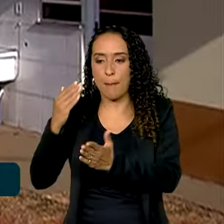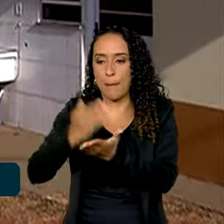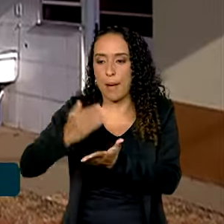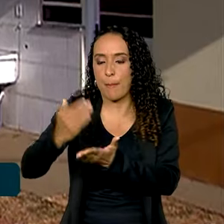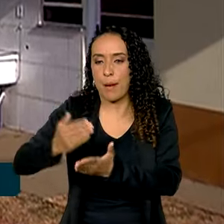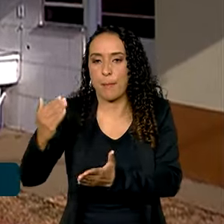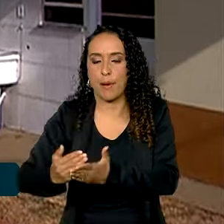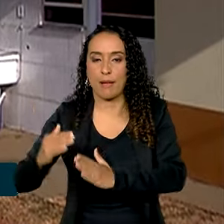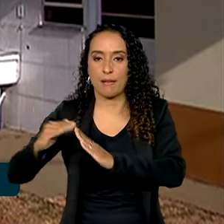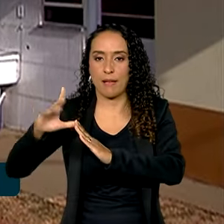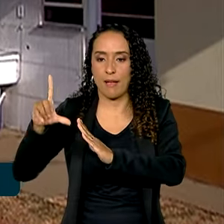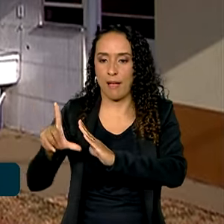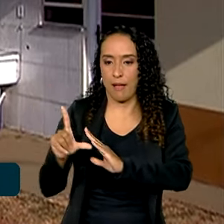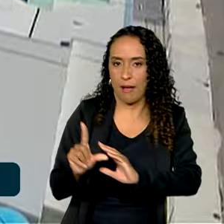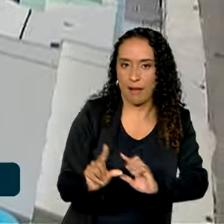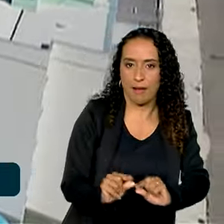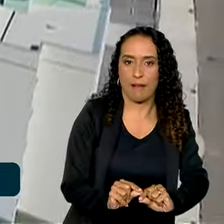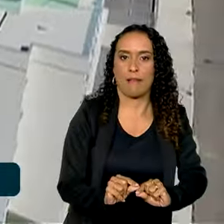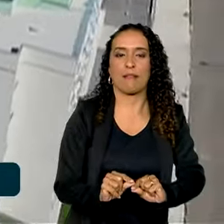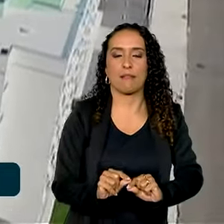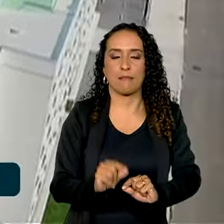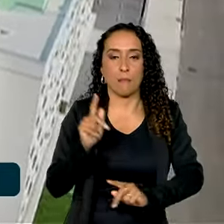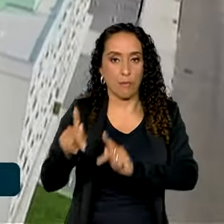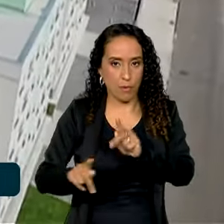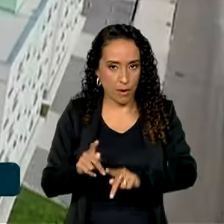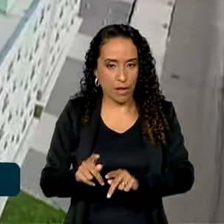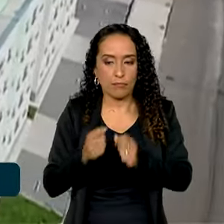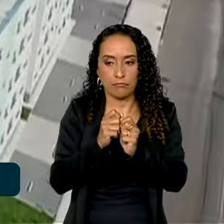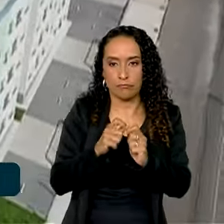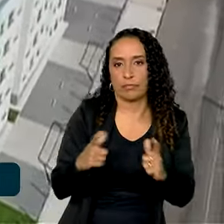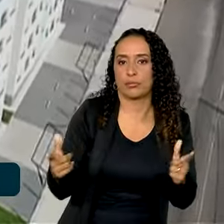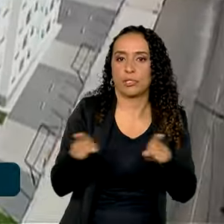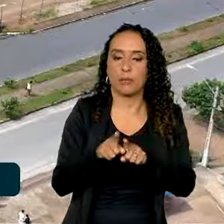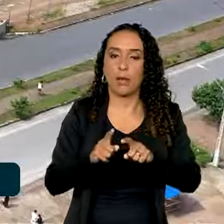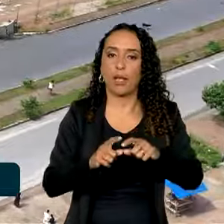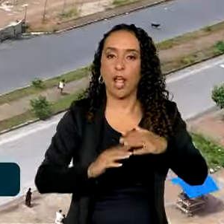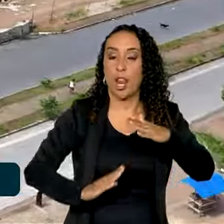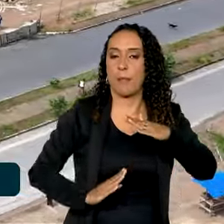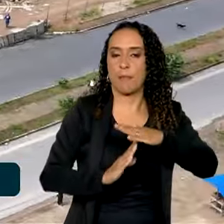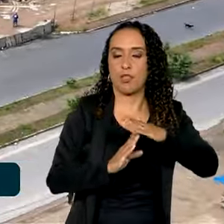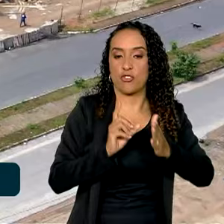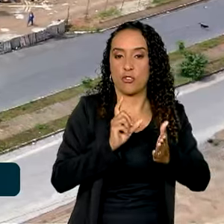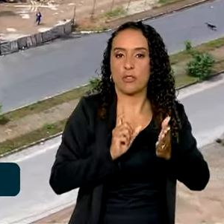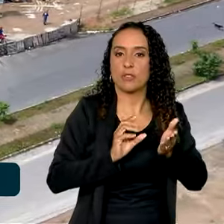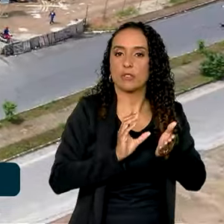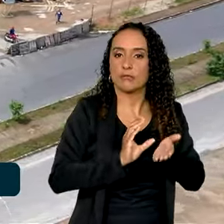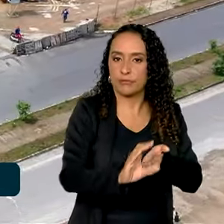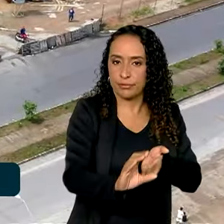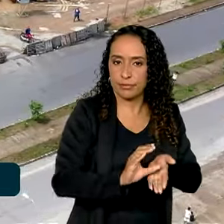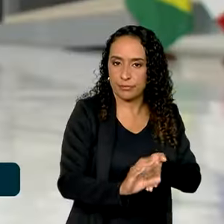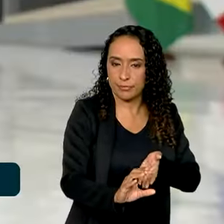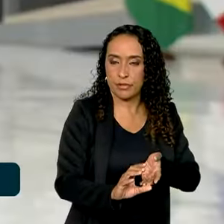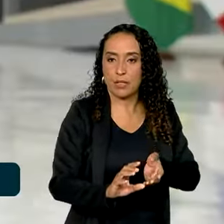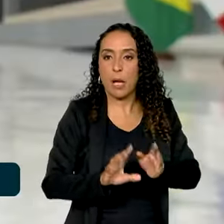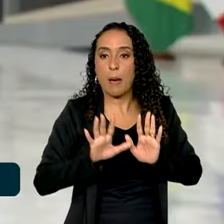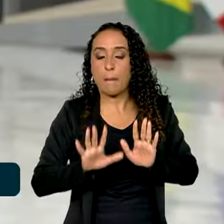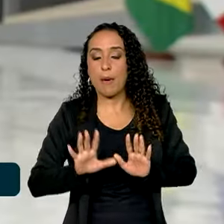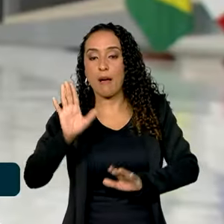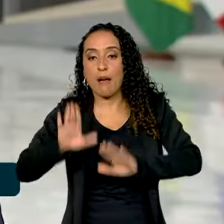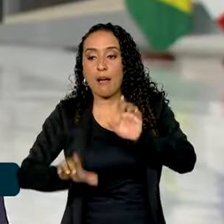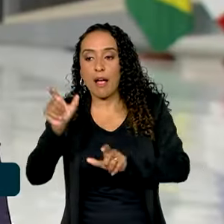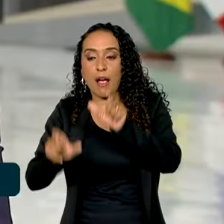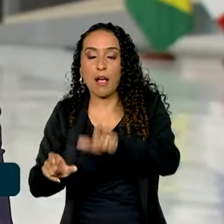rápido o saldo devedor do imóvel popular, ampliando seu limite de financiamento. Mas cabe ao trabalhador decidir